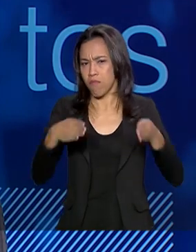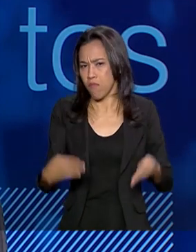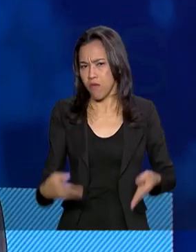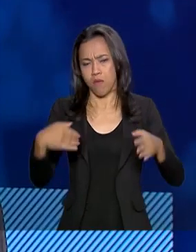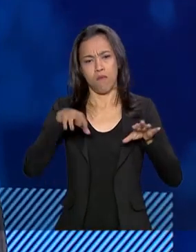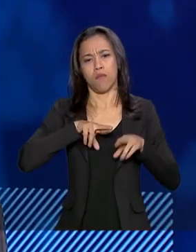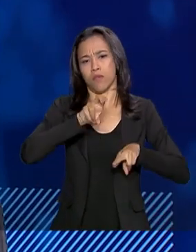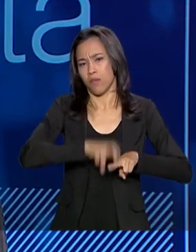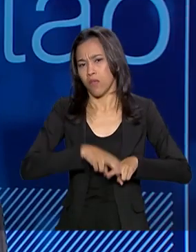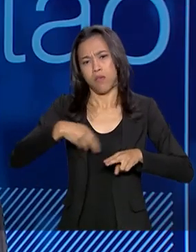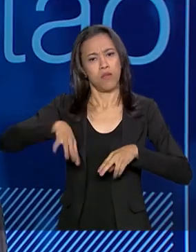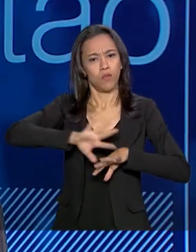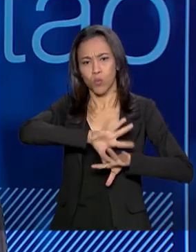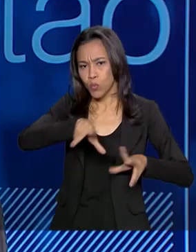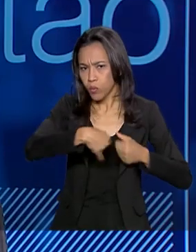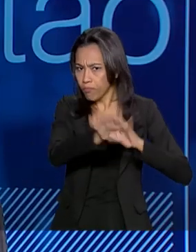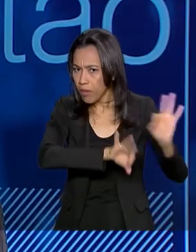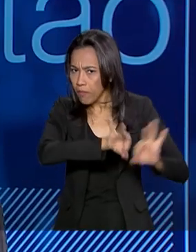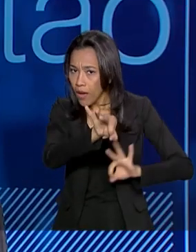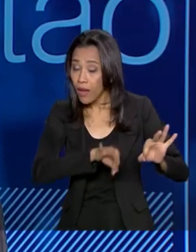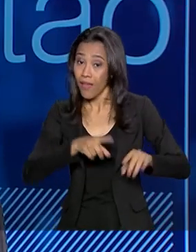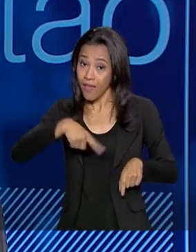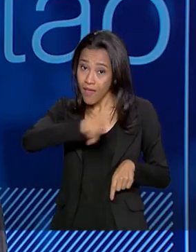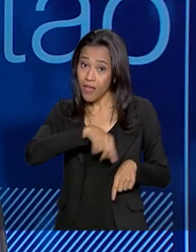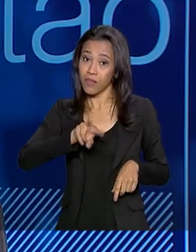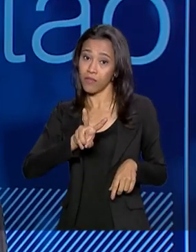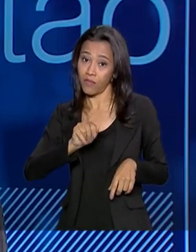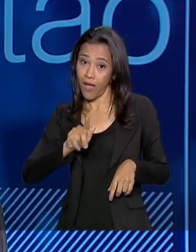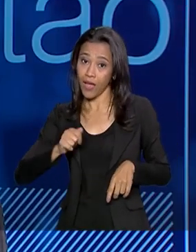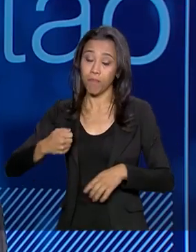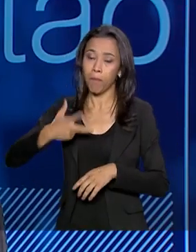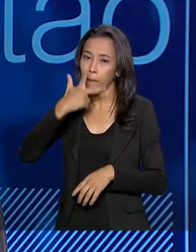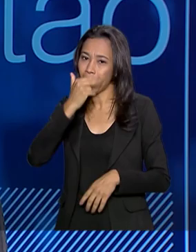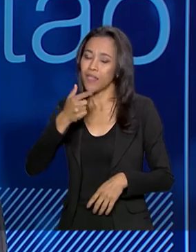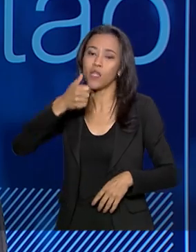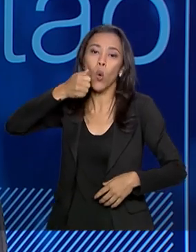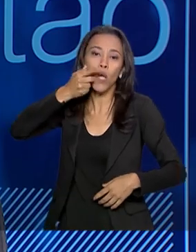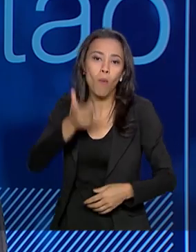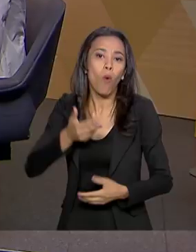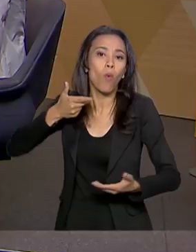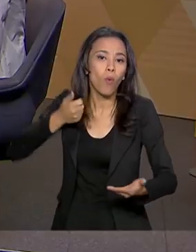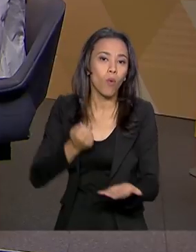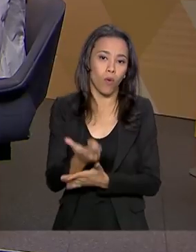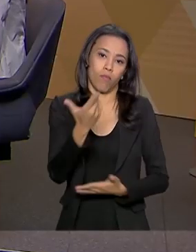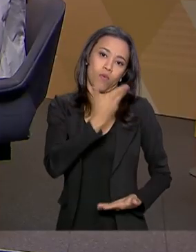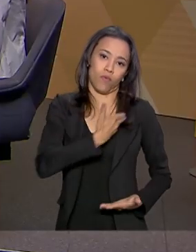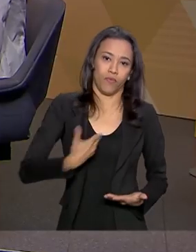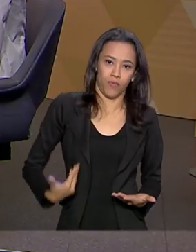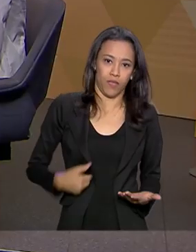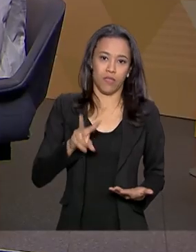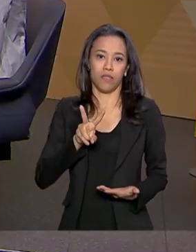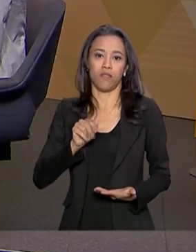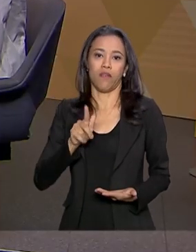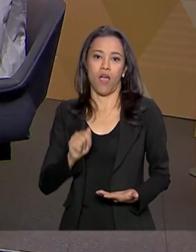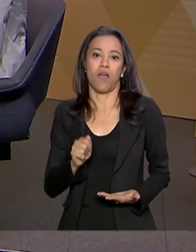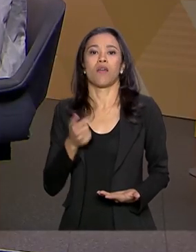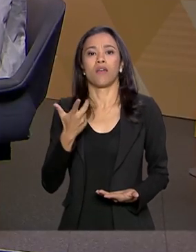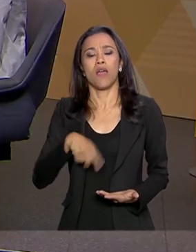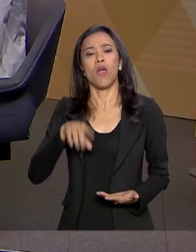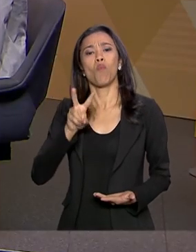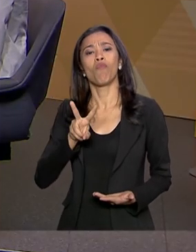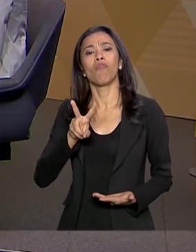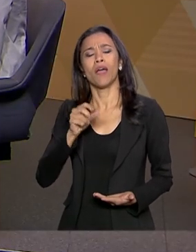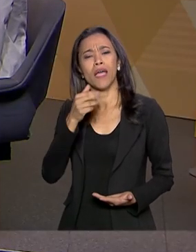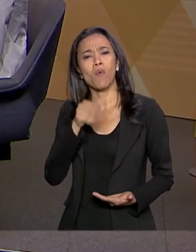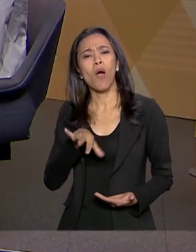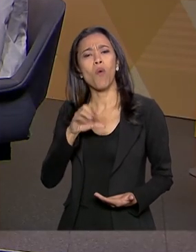ter a operação de uma creche. E parte dessas vagas são compradas, vamos dizer, pelo governo com o que a gente chama de voucher, um vale-creche, que